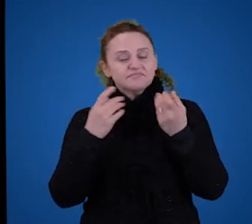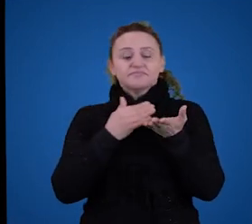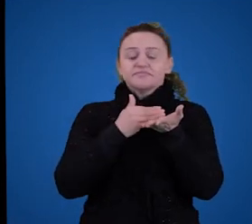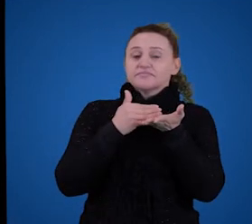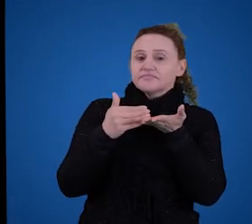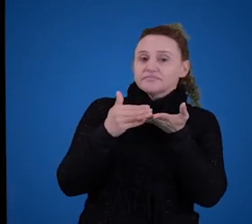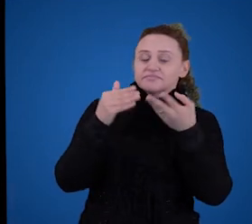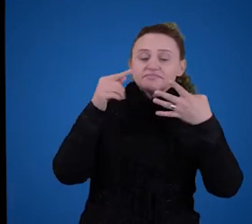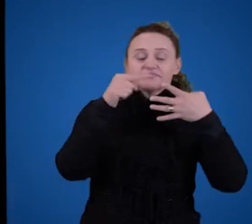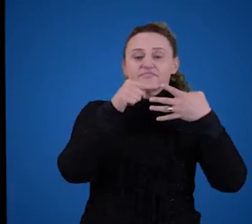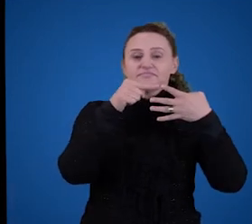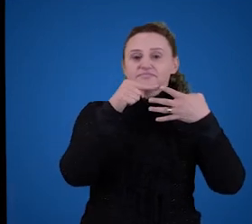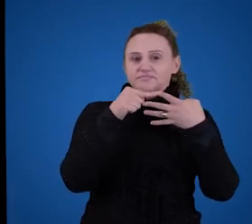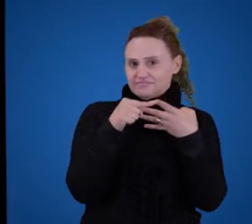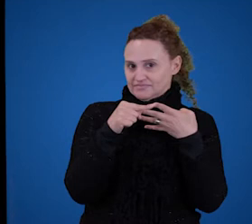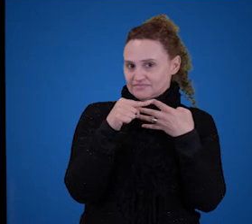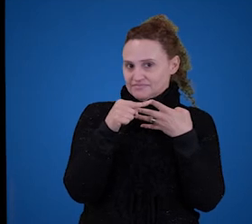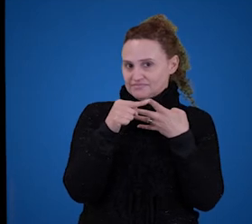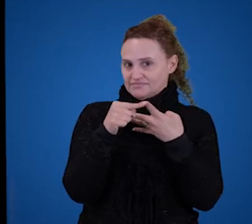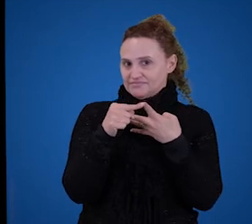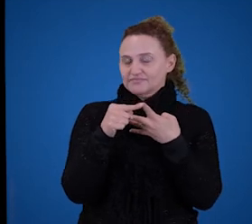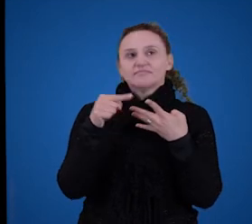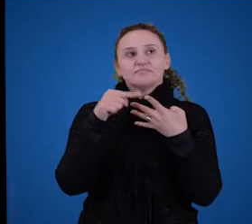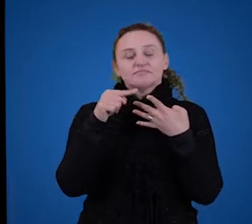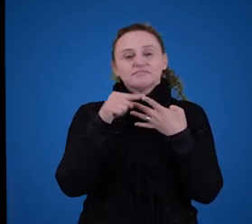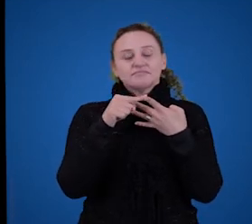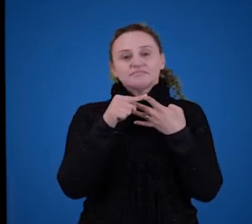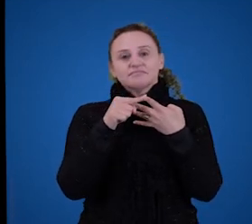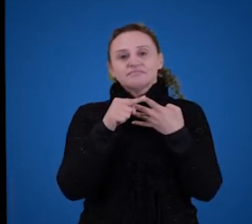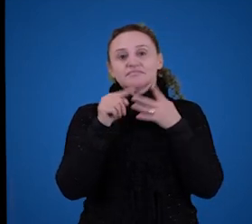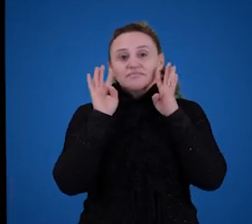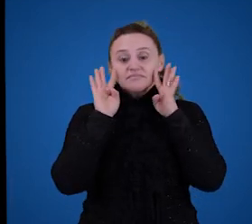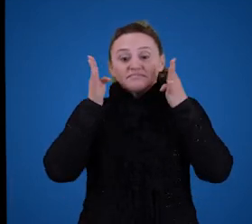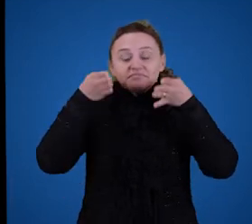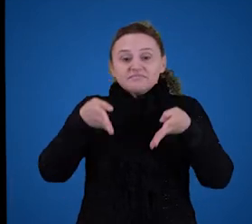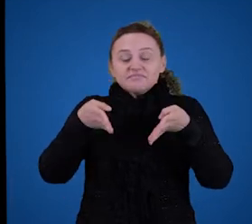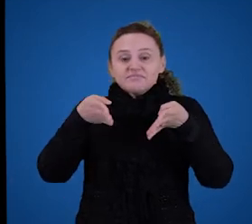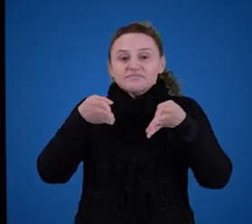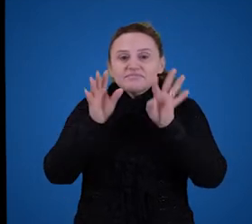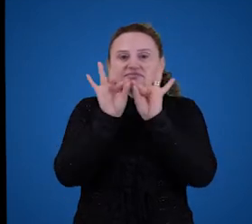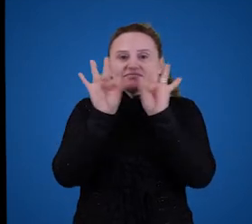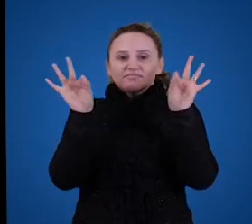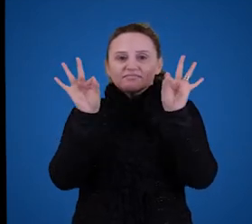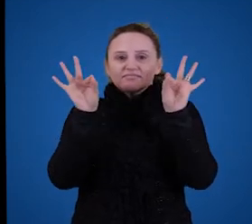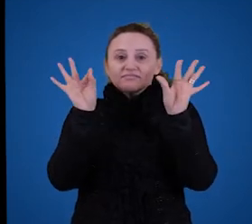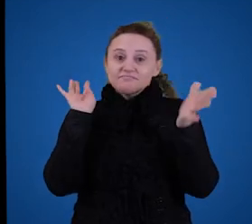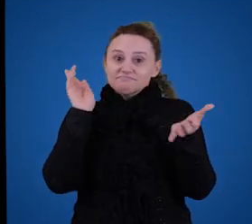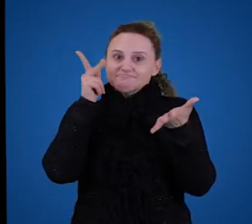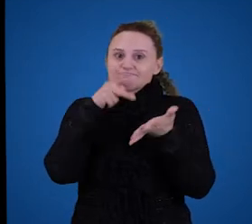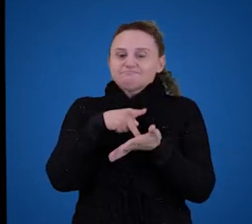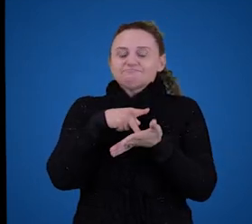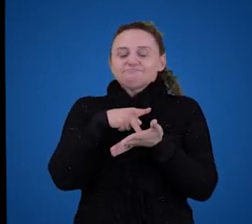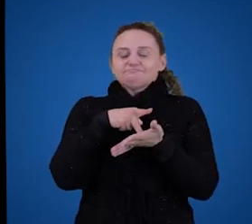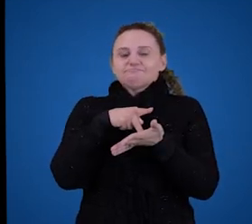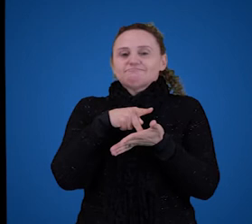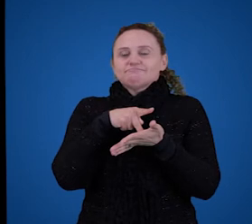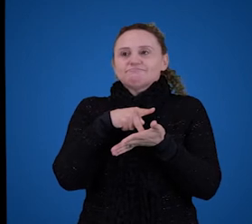começar com a hipótese 1, né? Que apela para o fato de uma frase ser verdadeira, né?